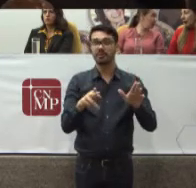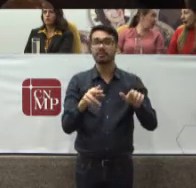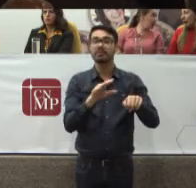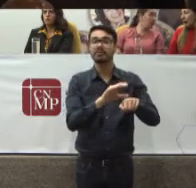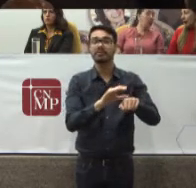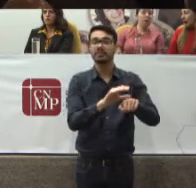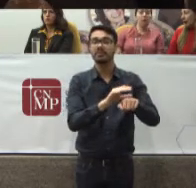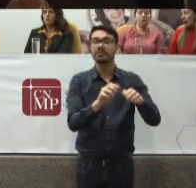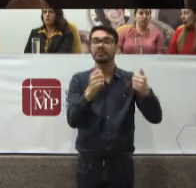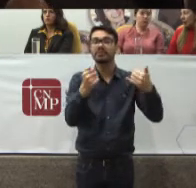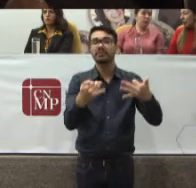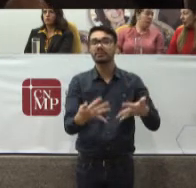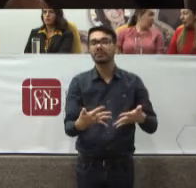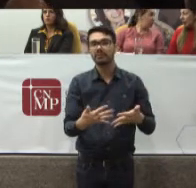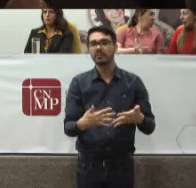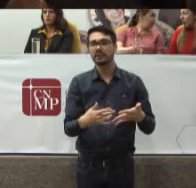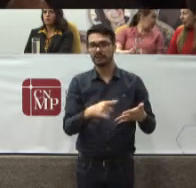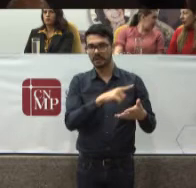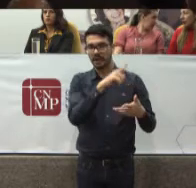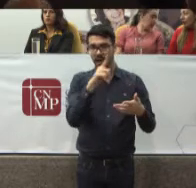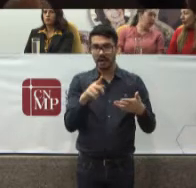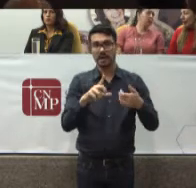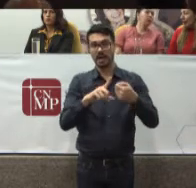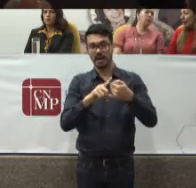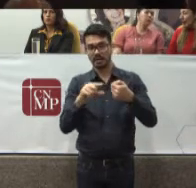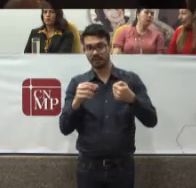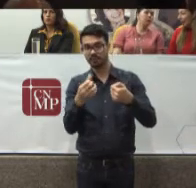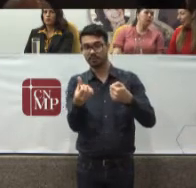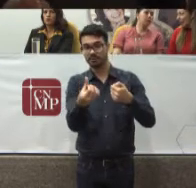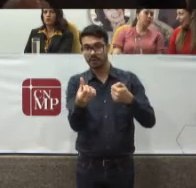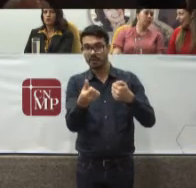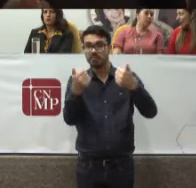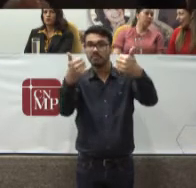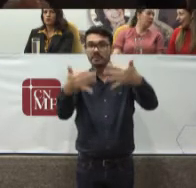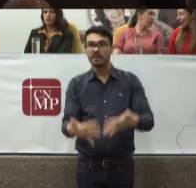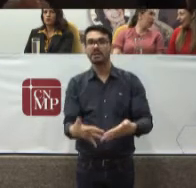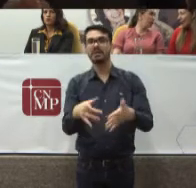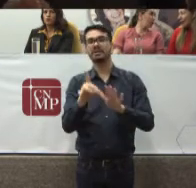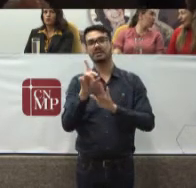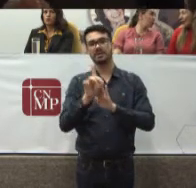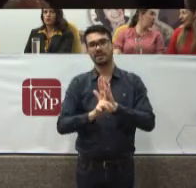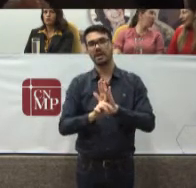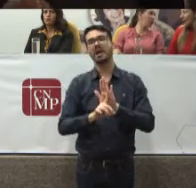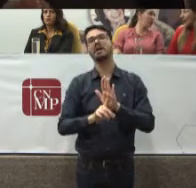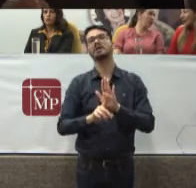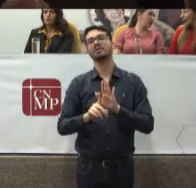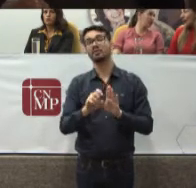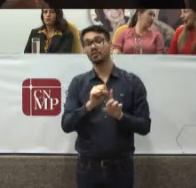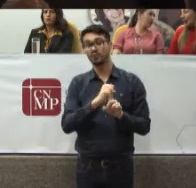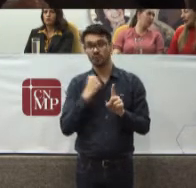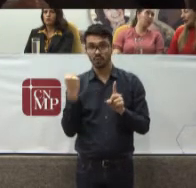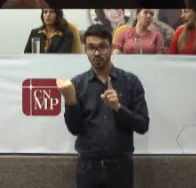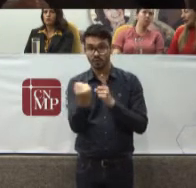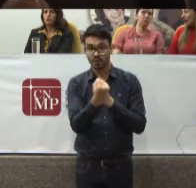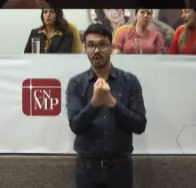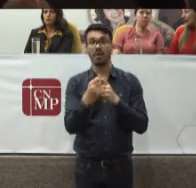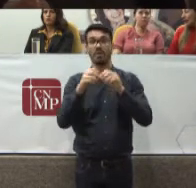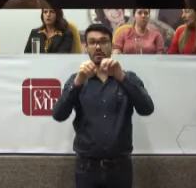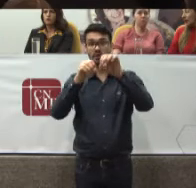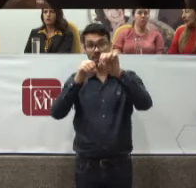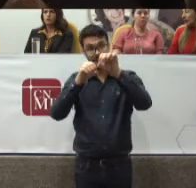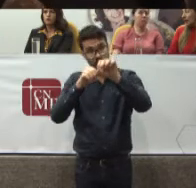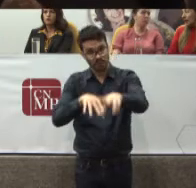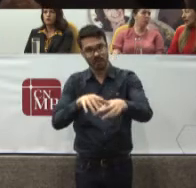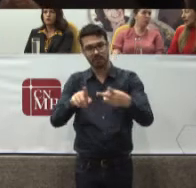E nós Seguimos no artigo Sexto Com os direitos Sociais Os direitos Sociais São a educação A